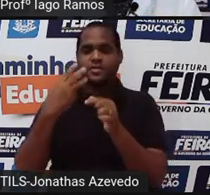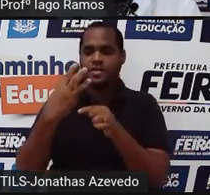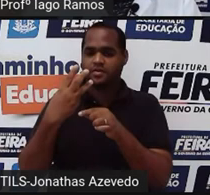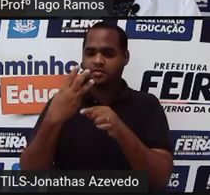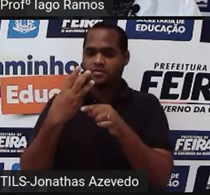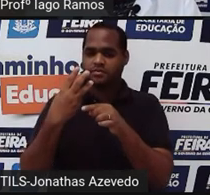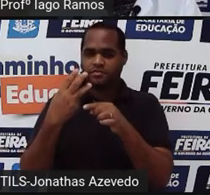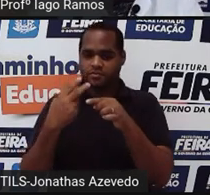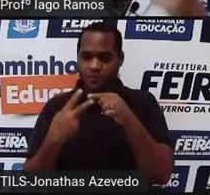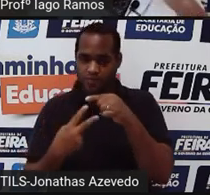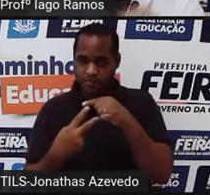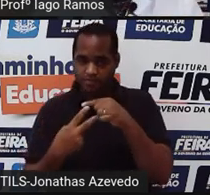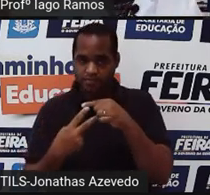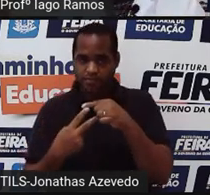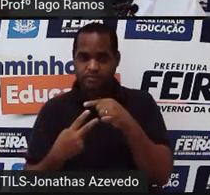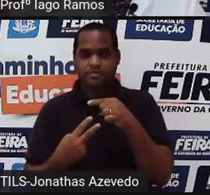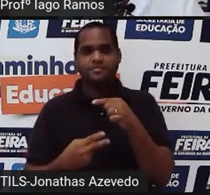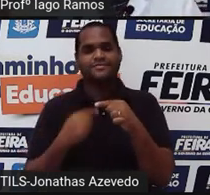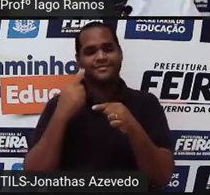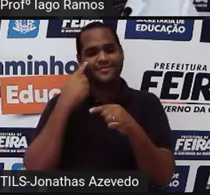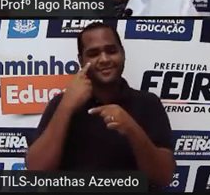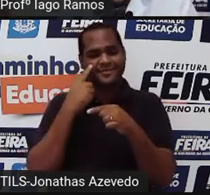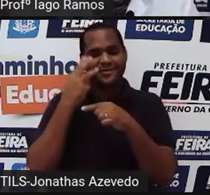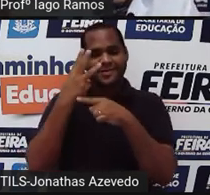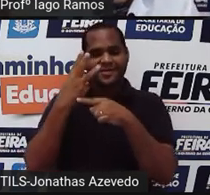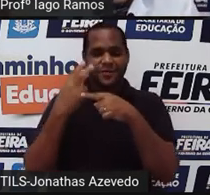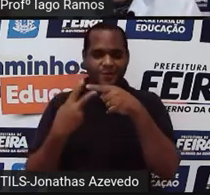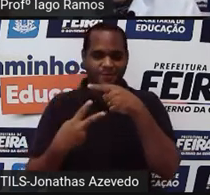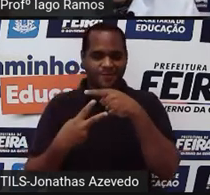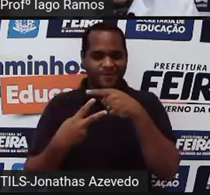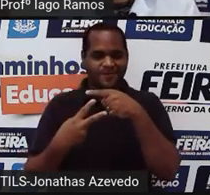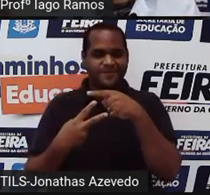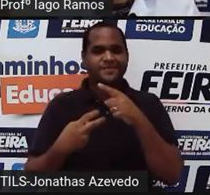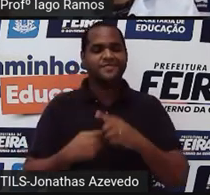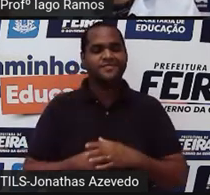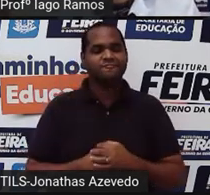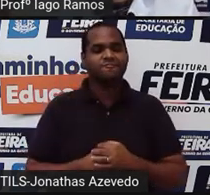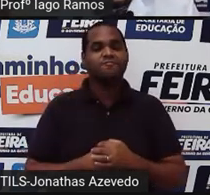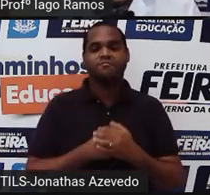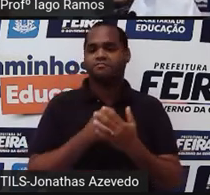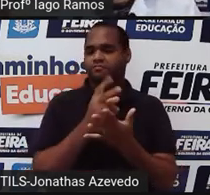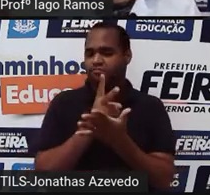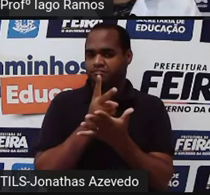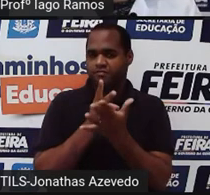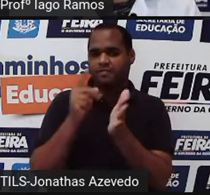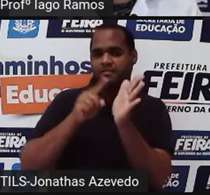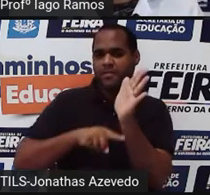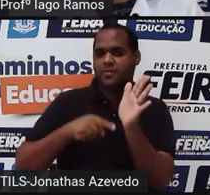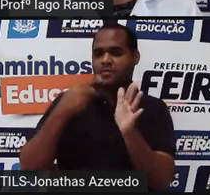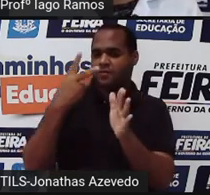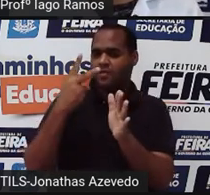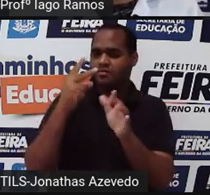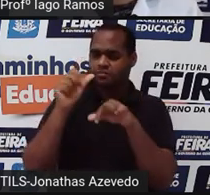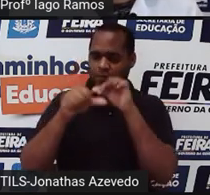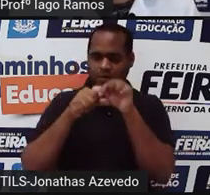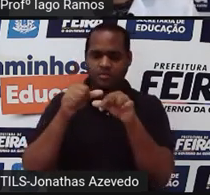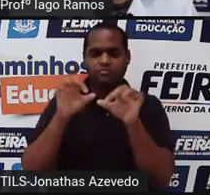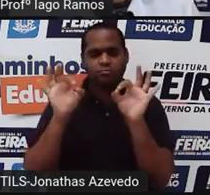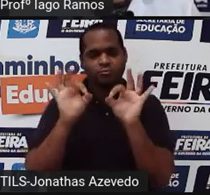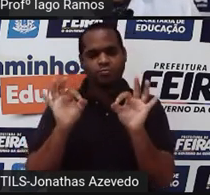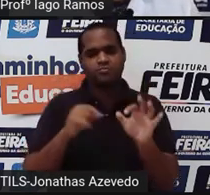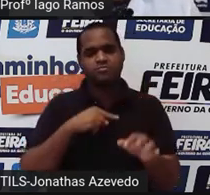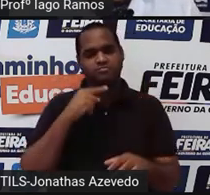O 3 sobe e o 2 desce, tá? O sinal continua. Inverter não muda sinal, tá bom?